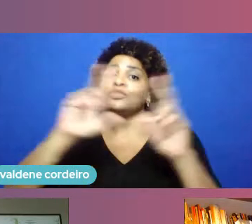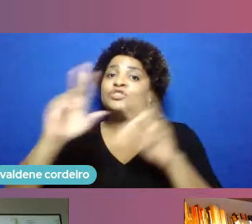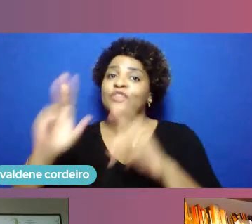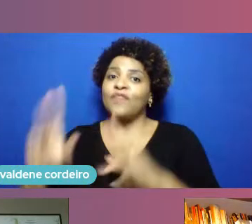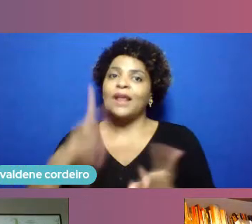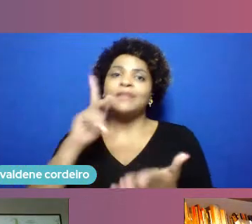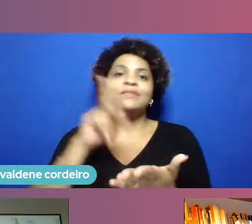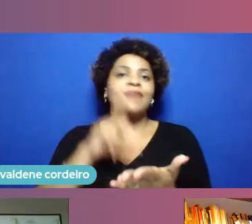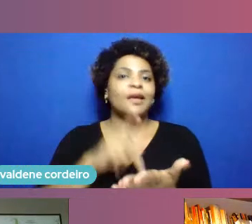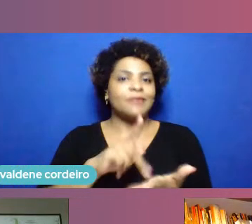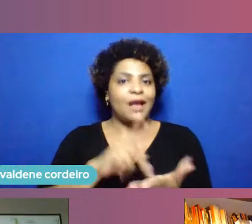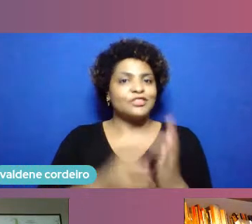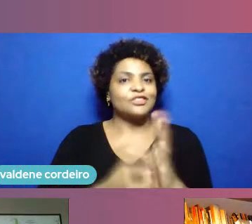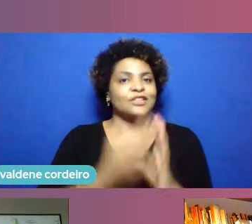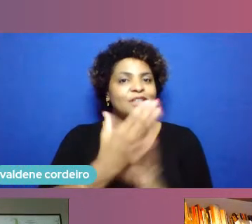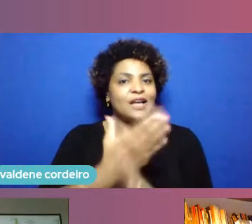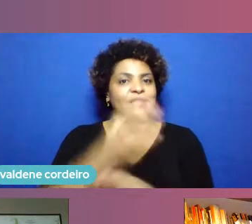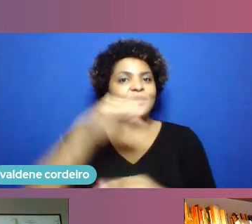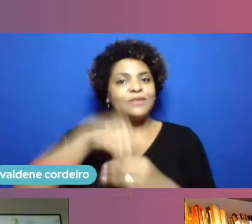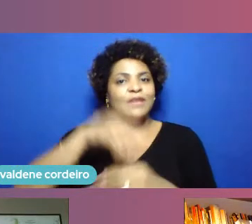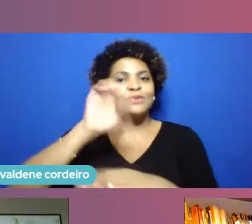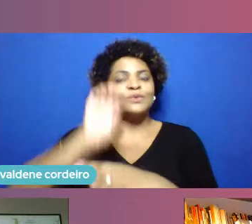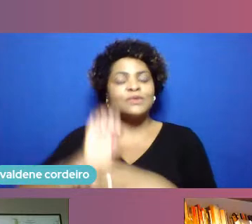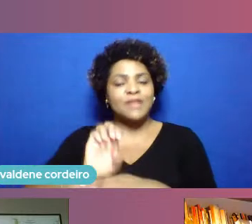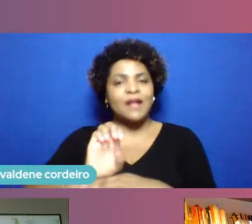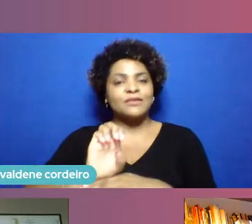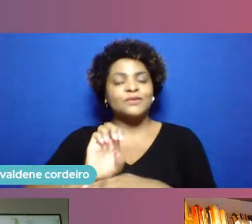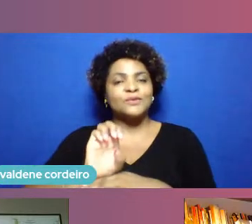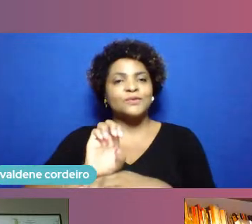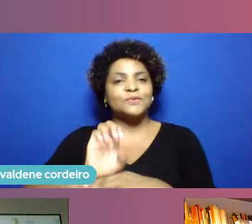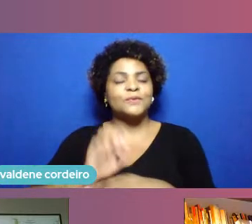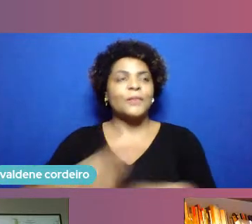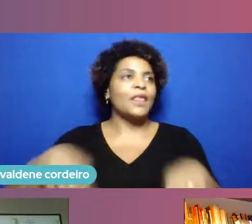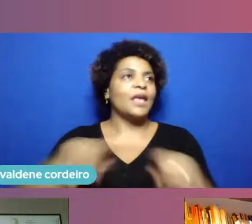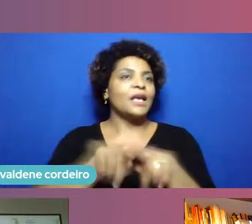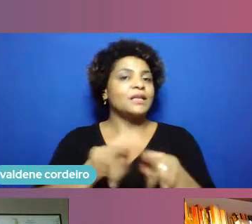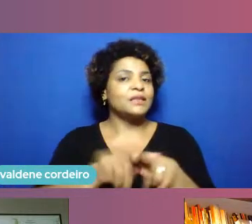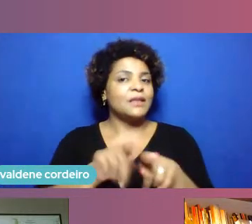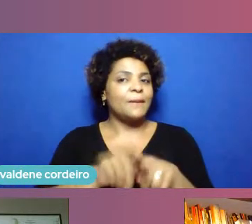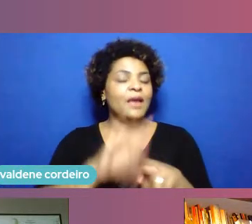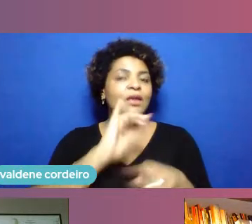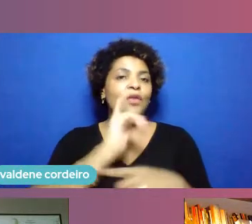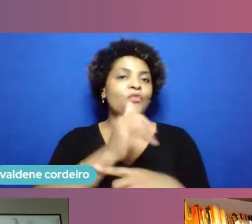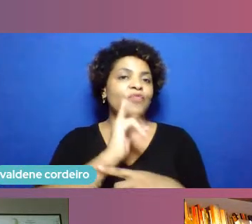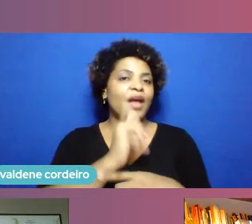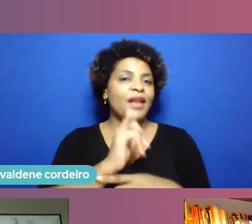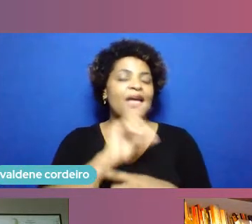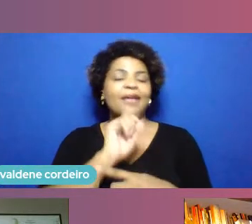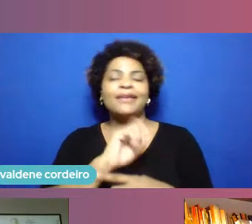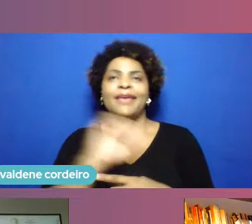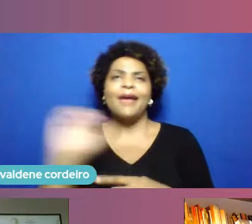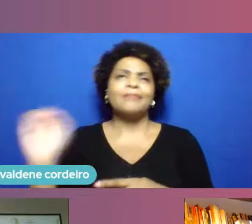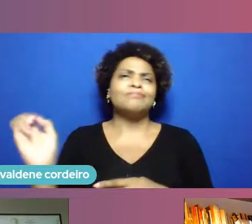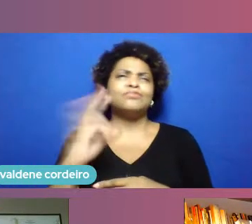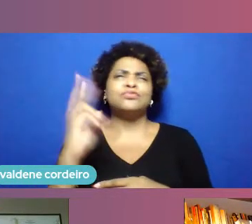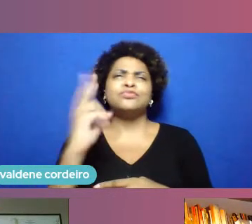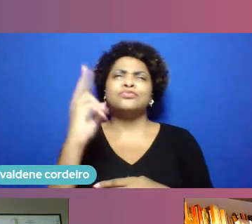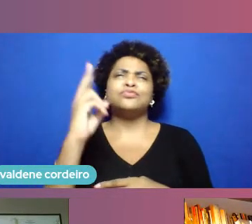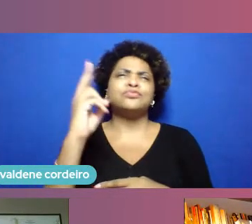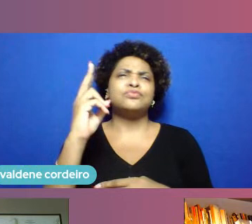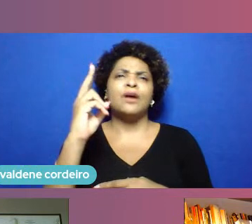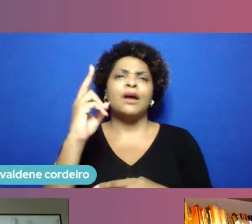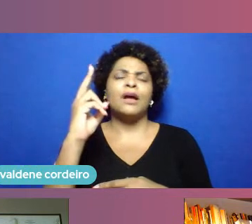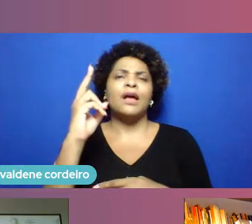aí dentro do Estado tá e também como eu coloquei assim da riqueza da vocação econômica também que tem as suas